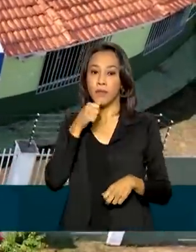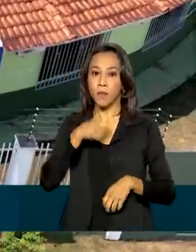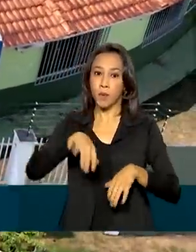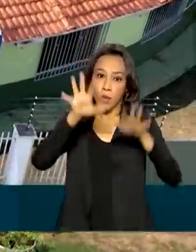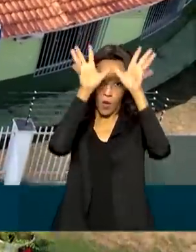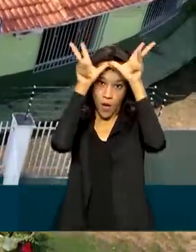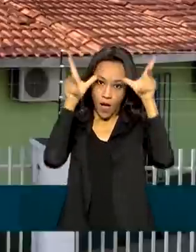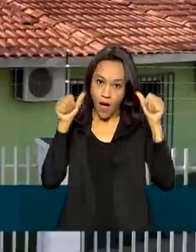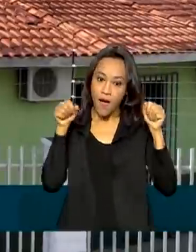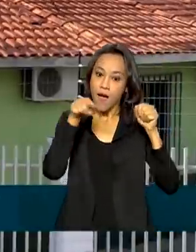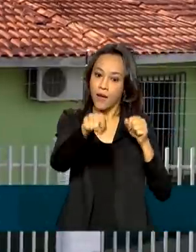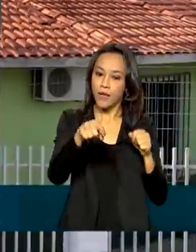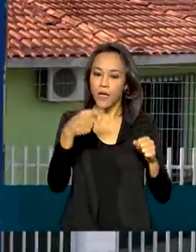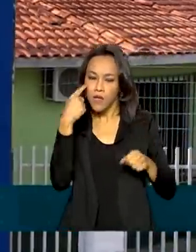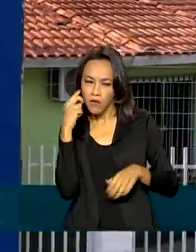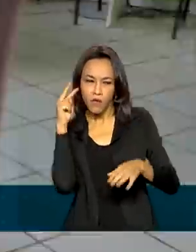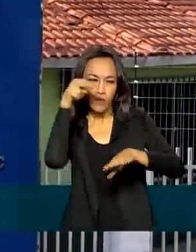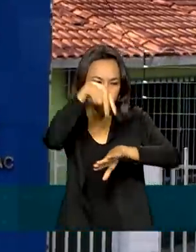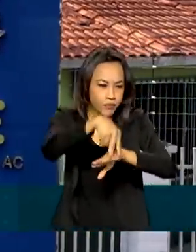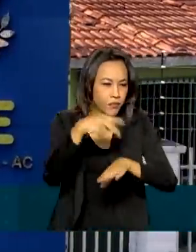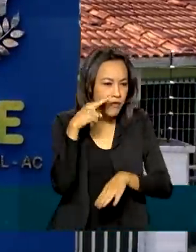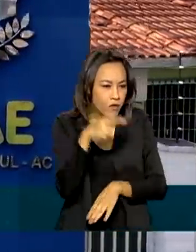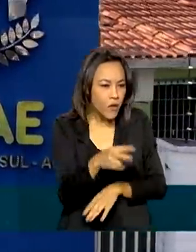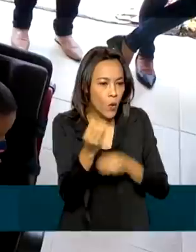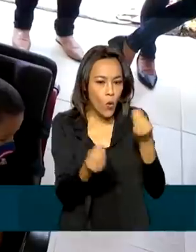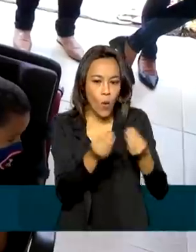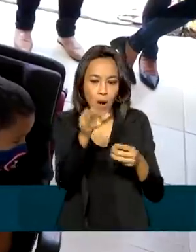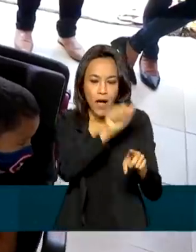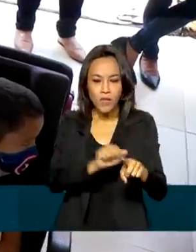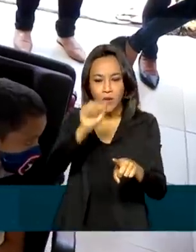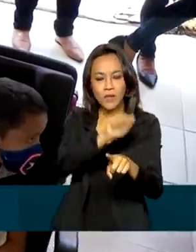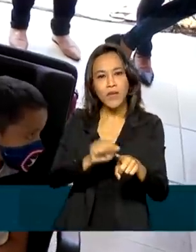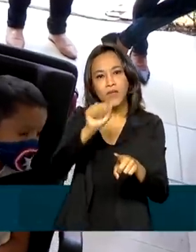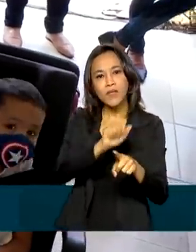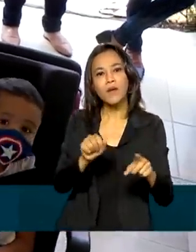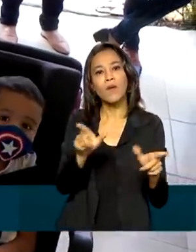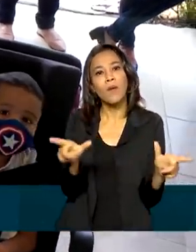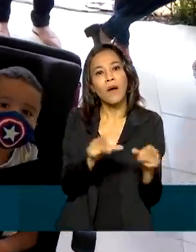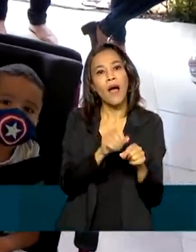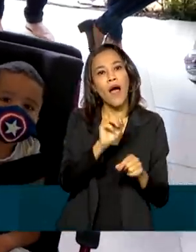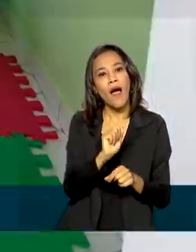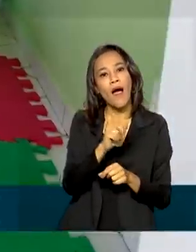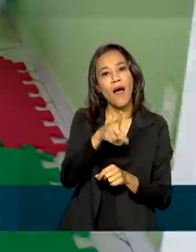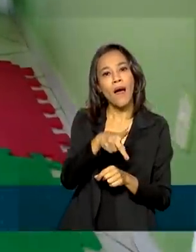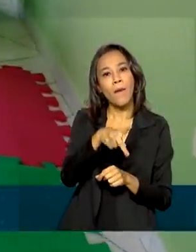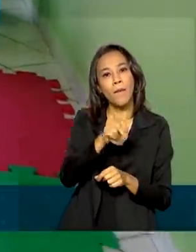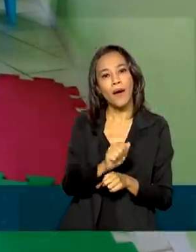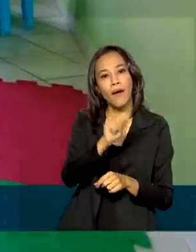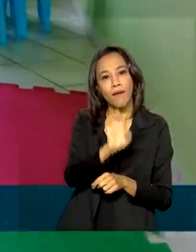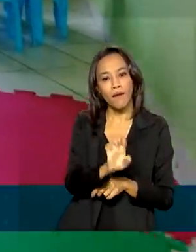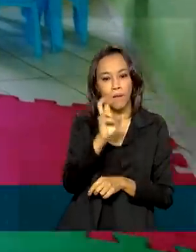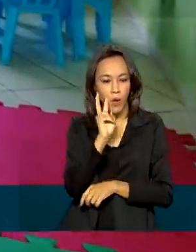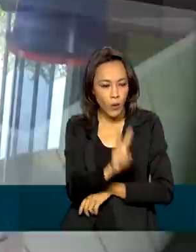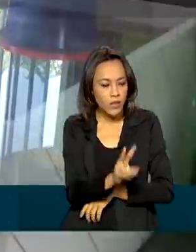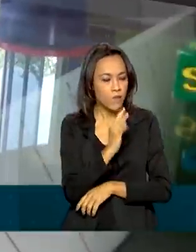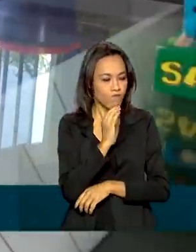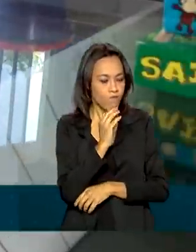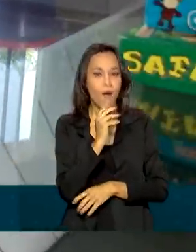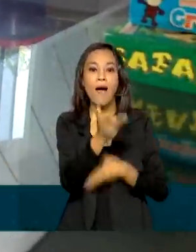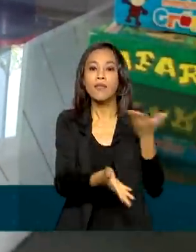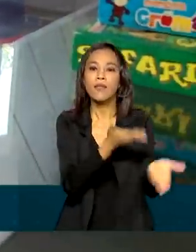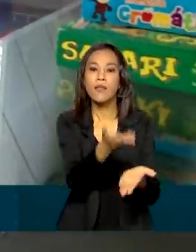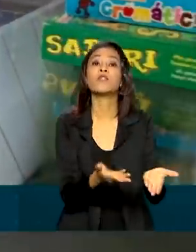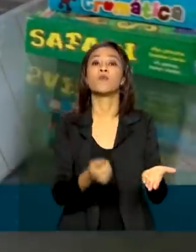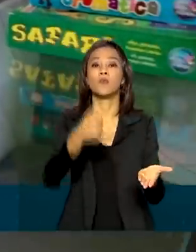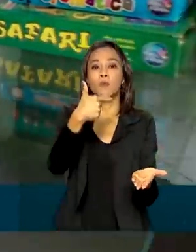o grupo conferiu como ficou a sede da Associação de Pais e Amigos dos Excepcionais, a APAI. O local atende cerca